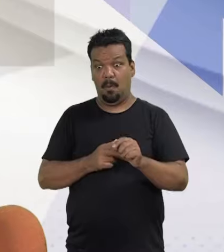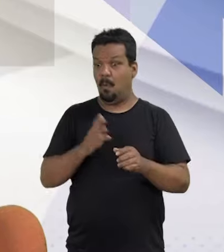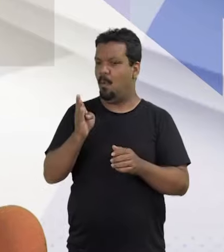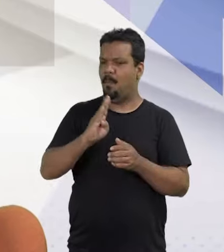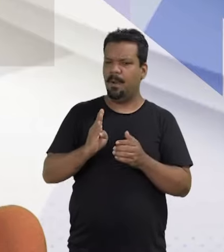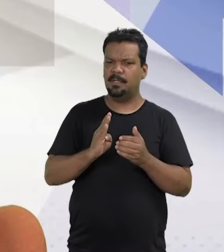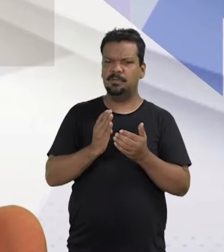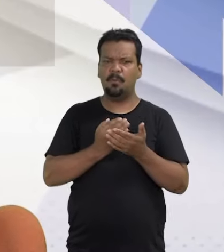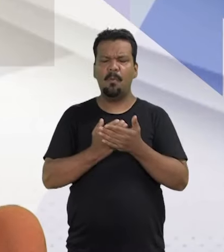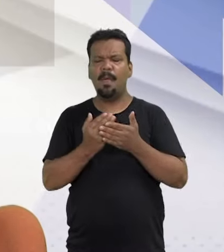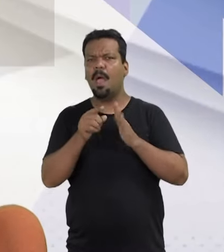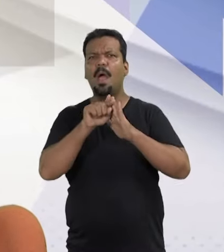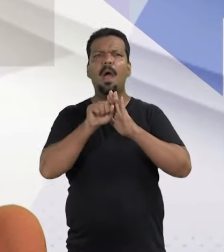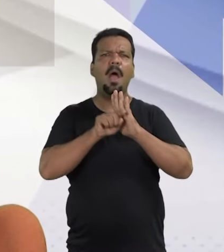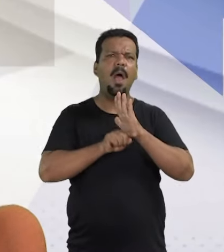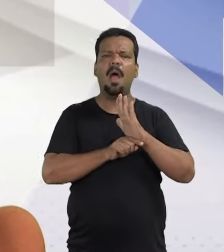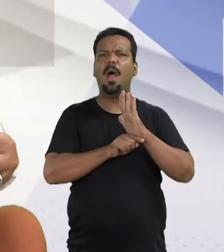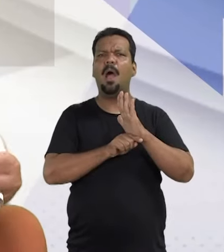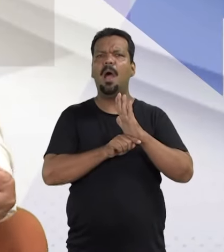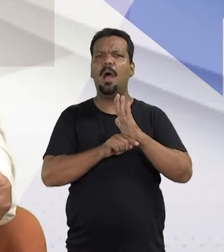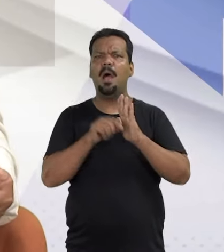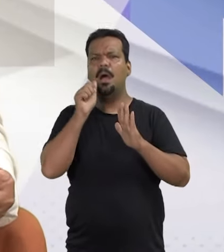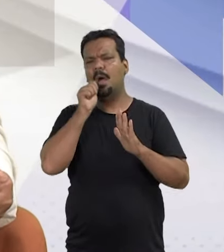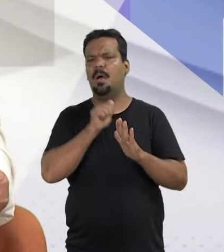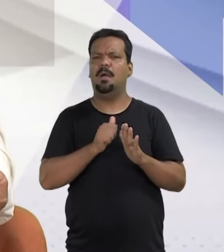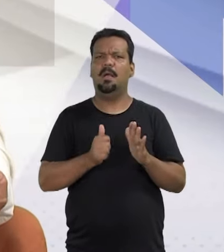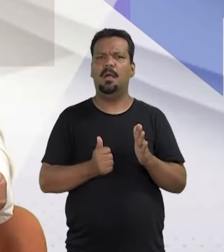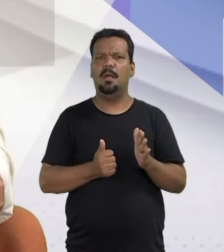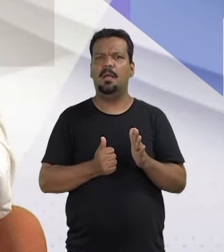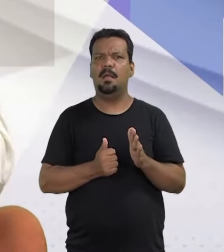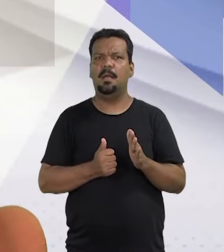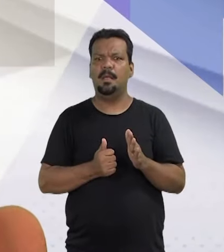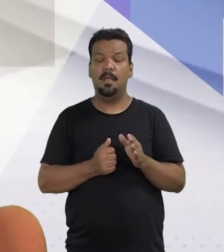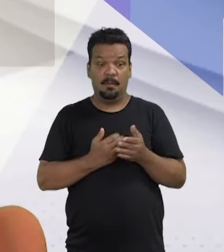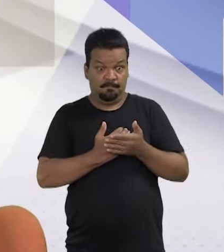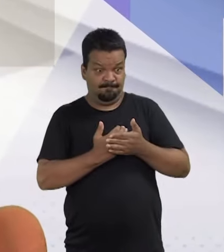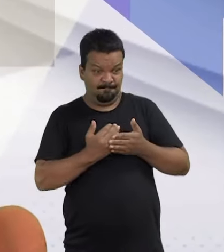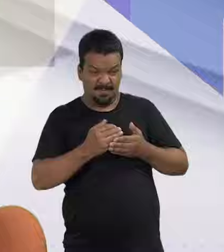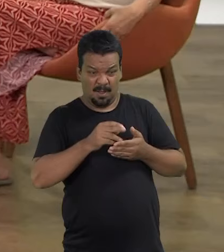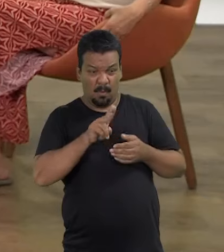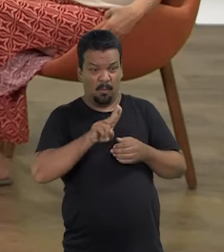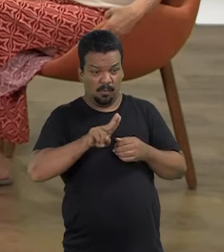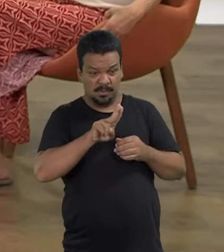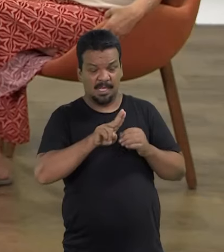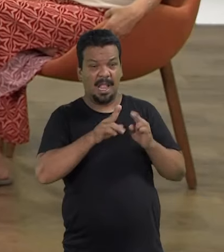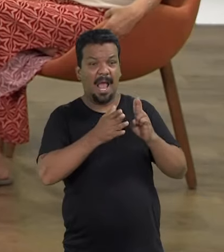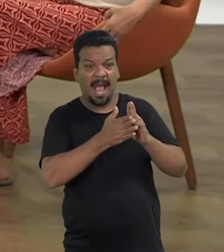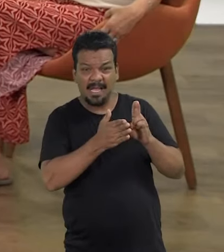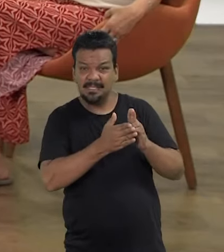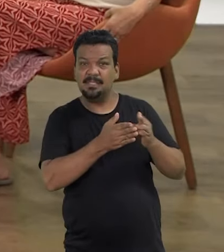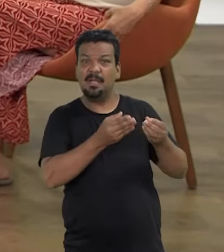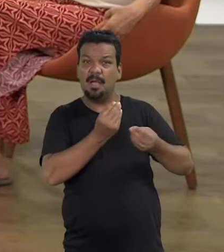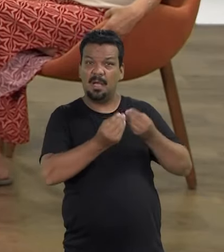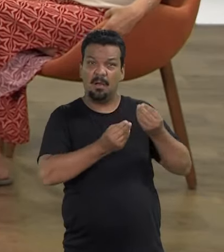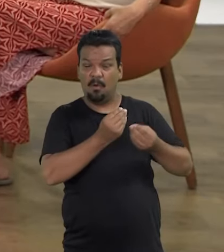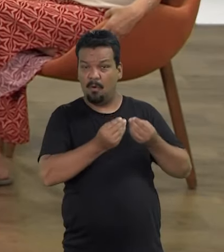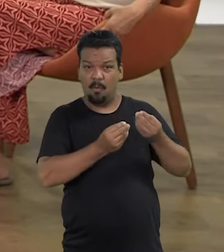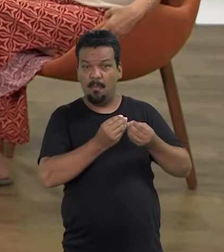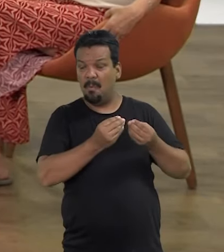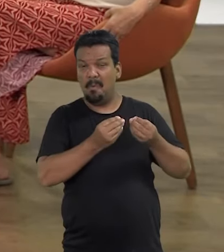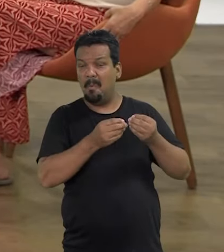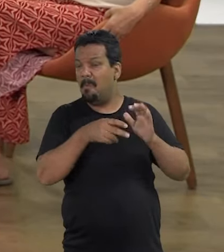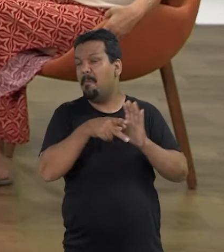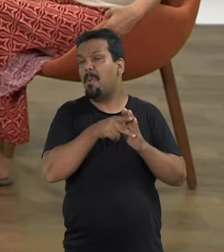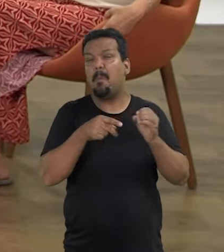que o Brasil nasce negando as mulheres. O Brasil nasce usando as índias como se